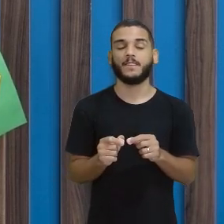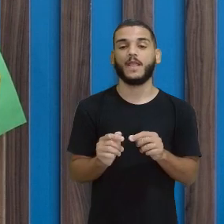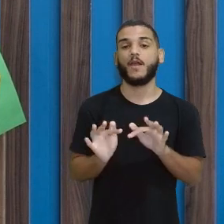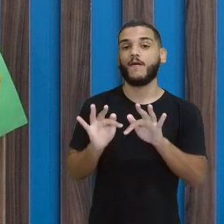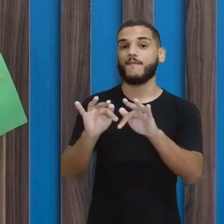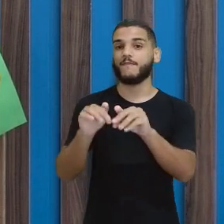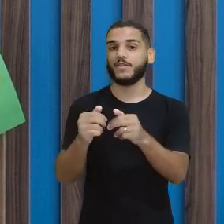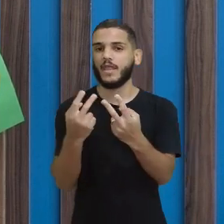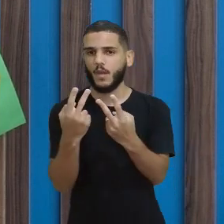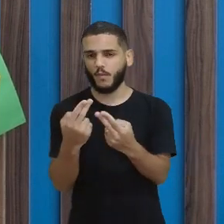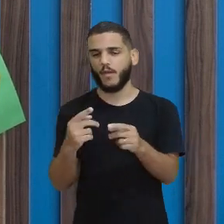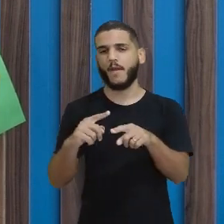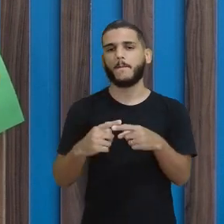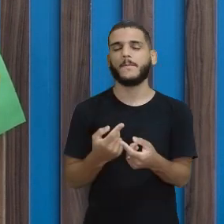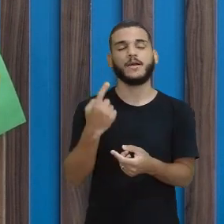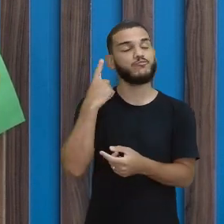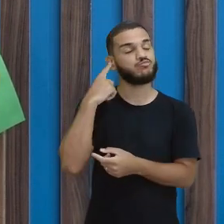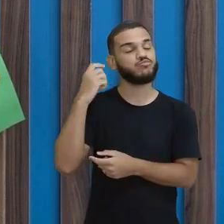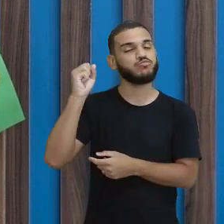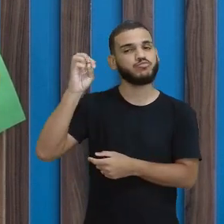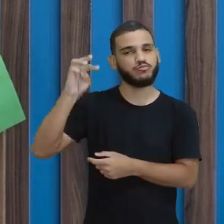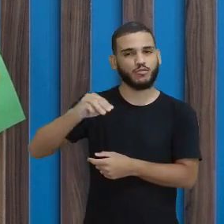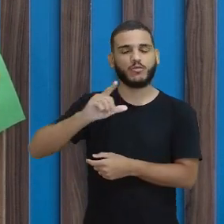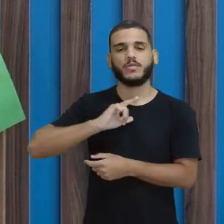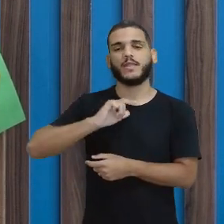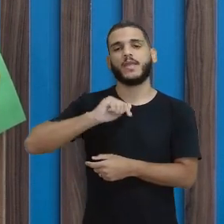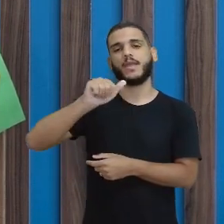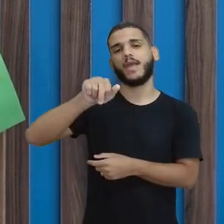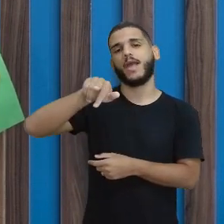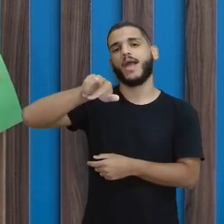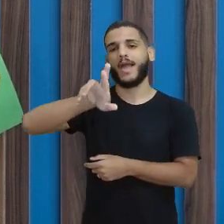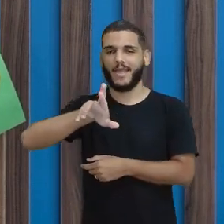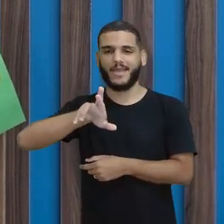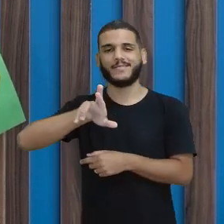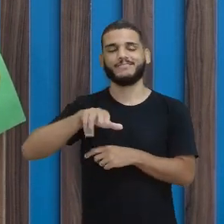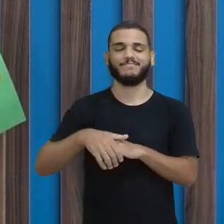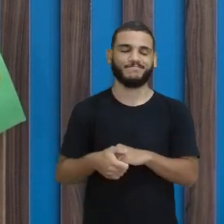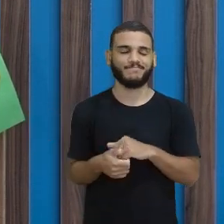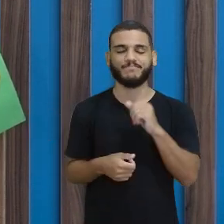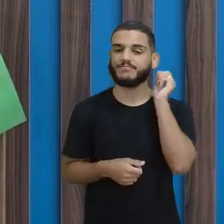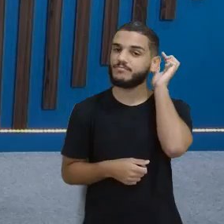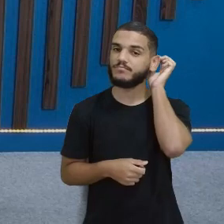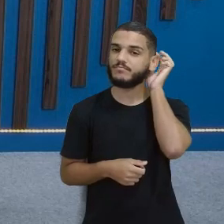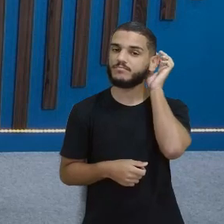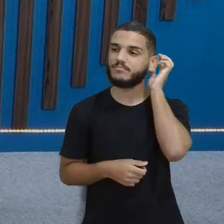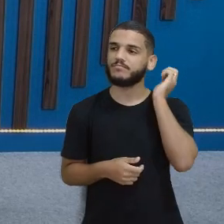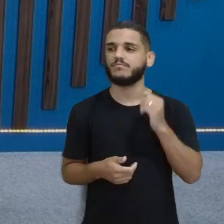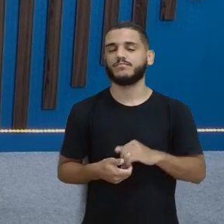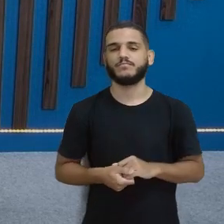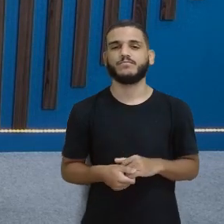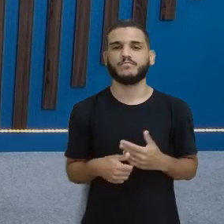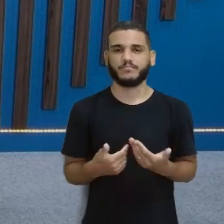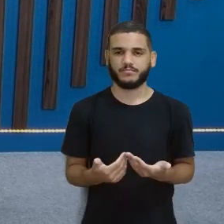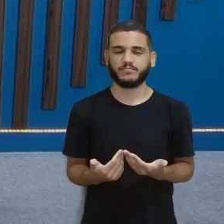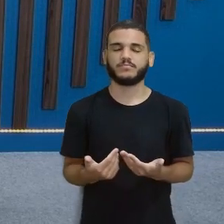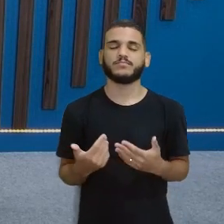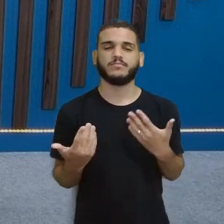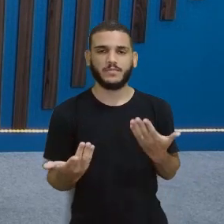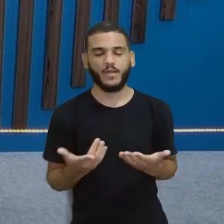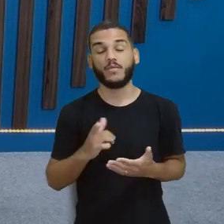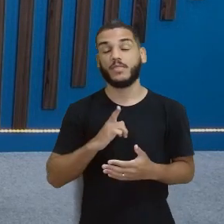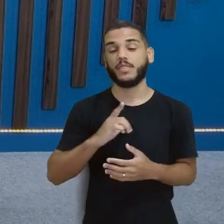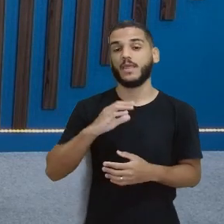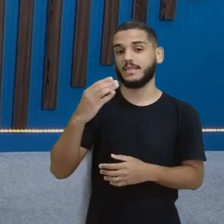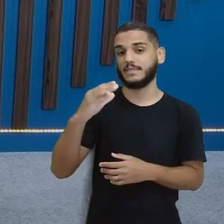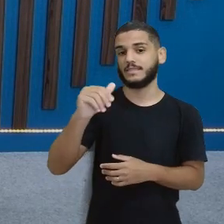sonzinho final vai ser a mesma. o mesmo. Que é o ar. O ar. A sílaba vai ser sá e vibrar. Aí